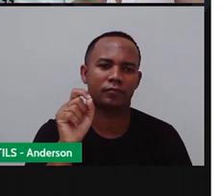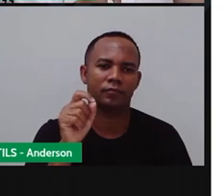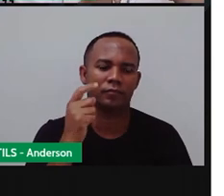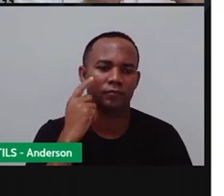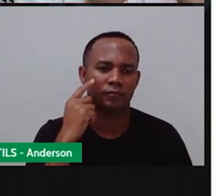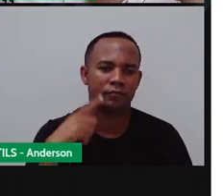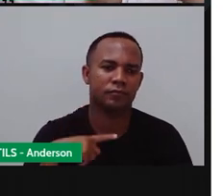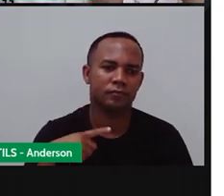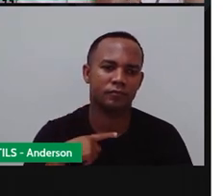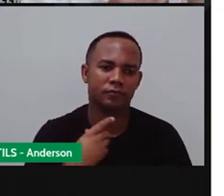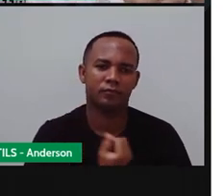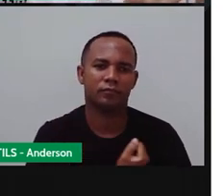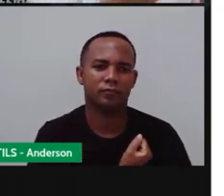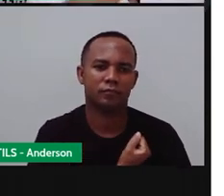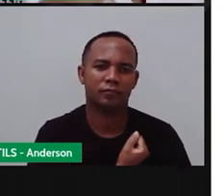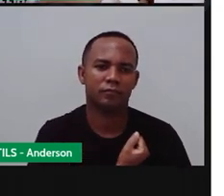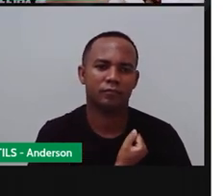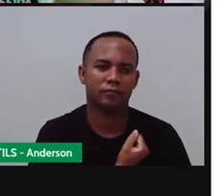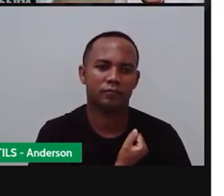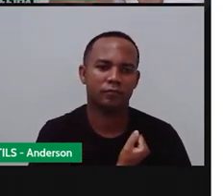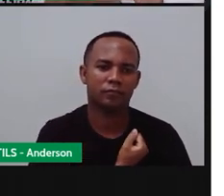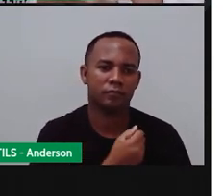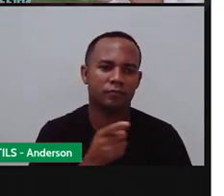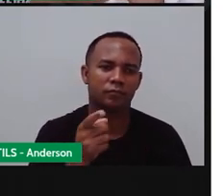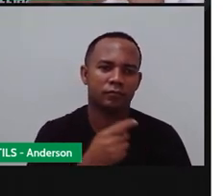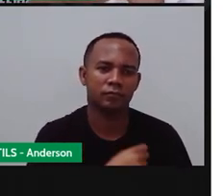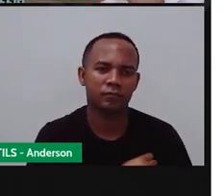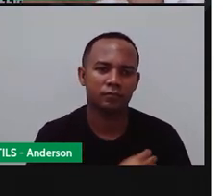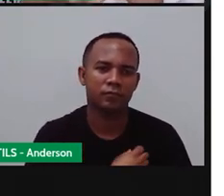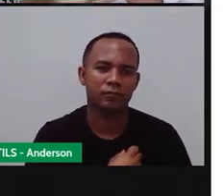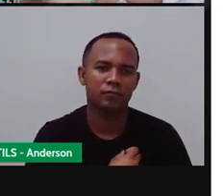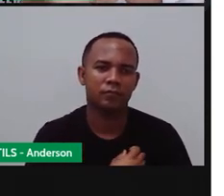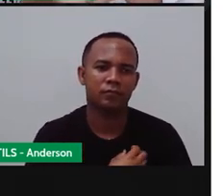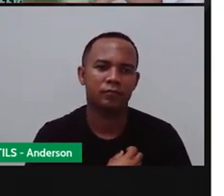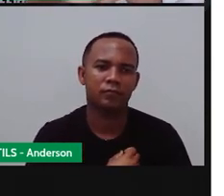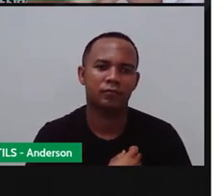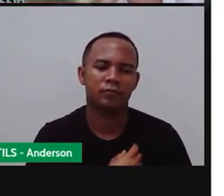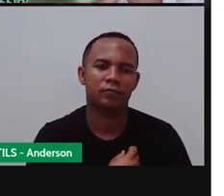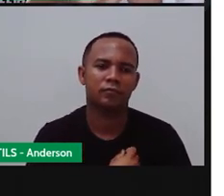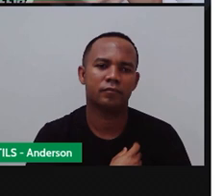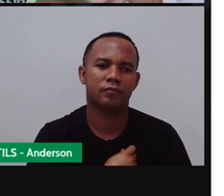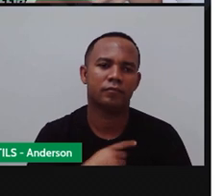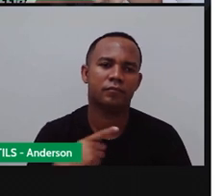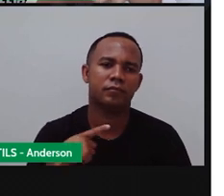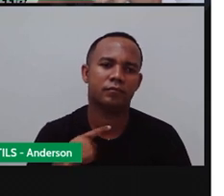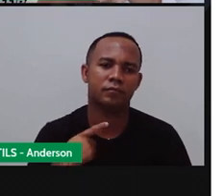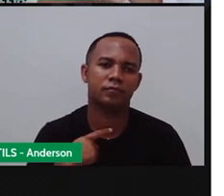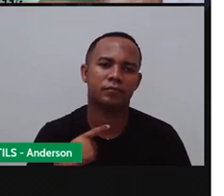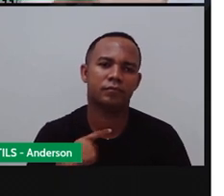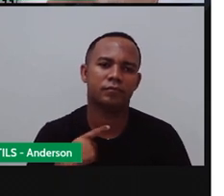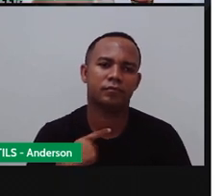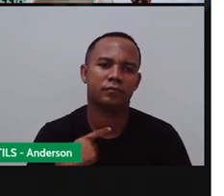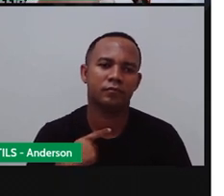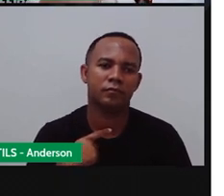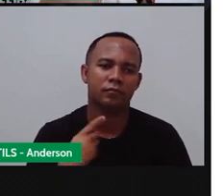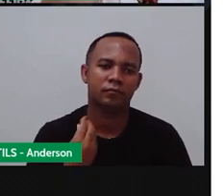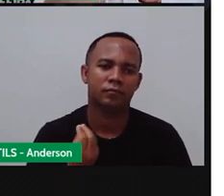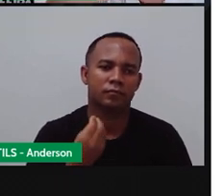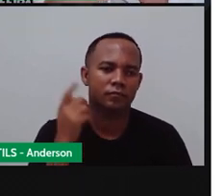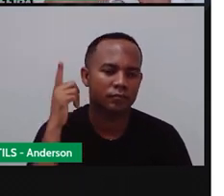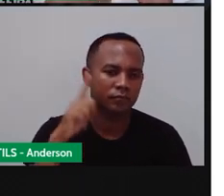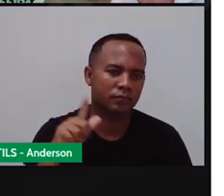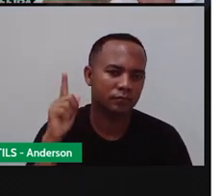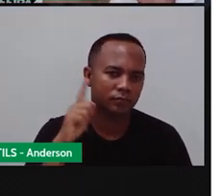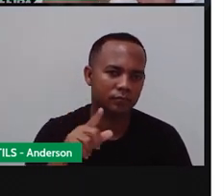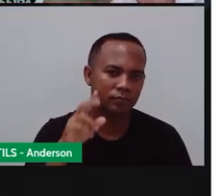E aí, eu nem sei o dia, aperto. Aqui, apertei e saiu, tá vendo? E aqui é um relógio digital. Então, aqui, ó. No relógio digital, a gente consegue ver o quê?